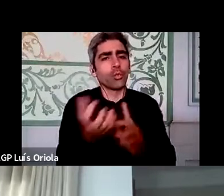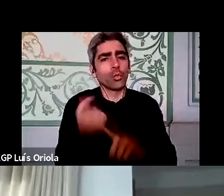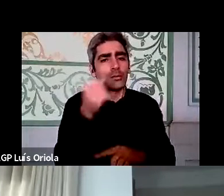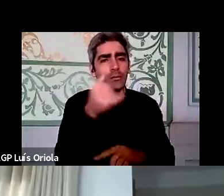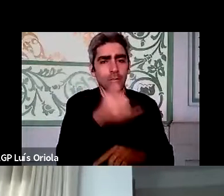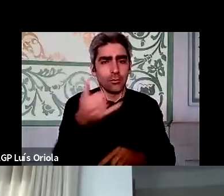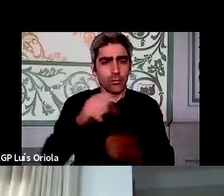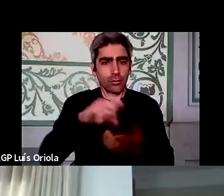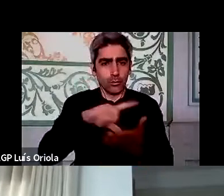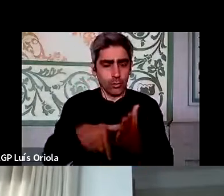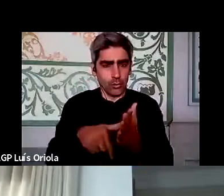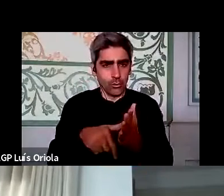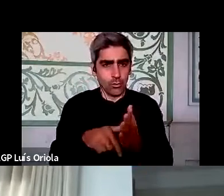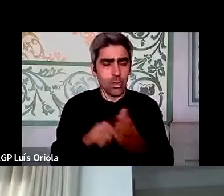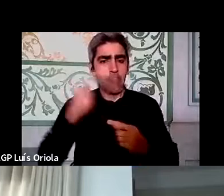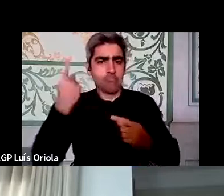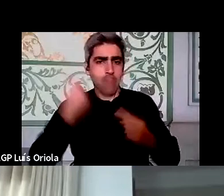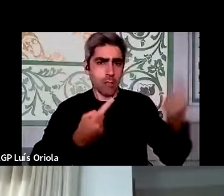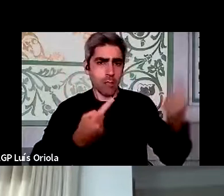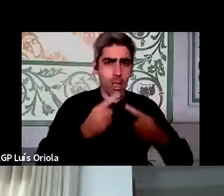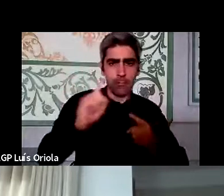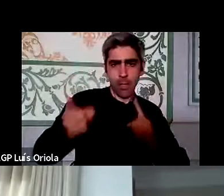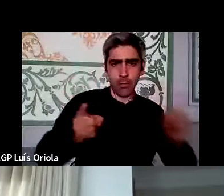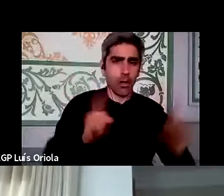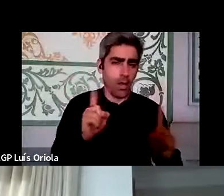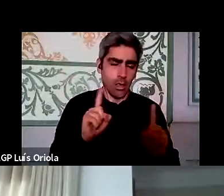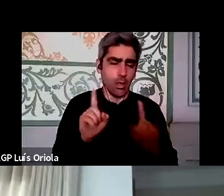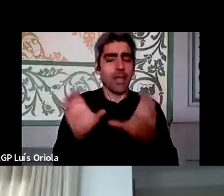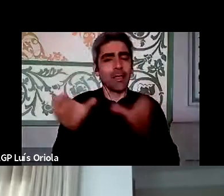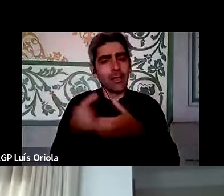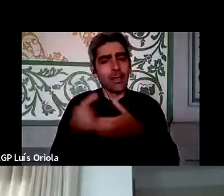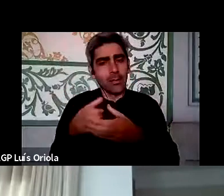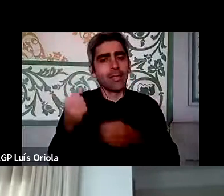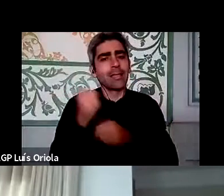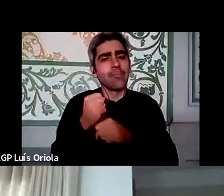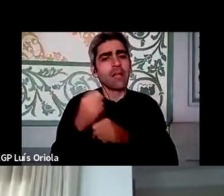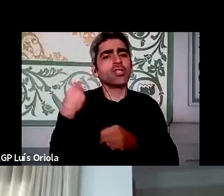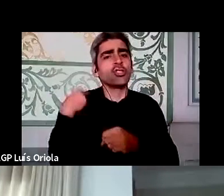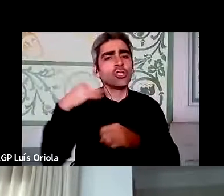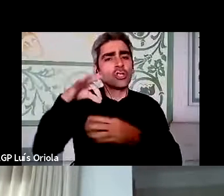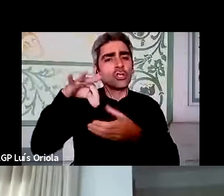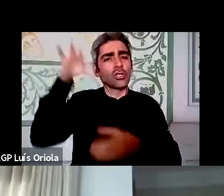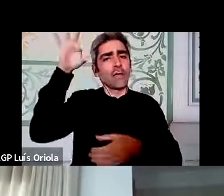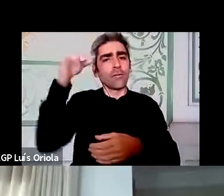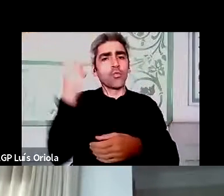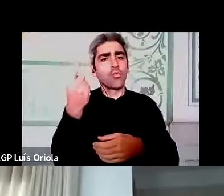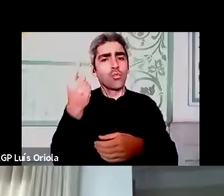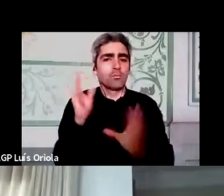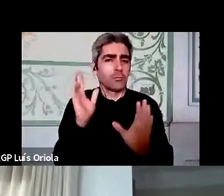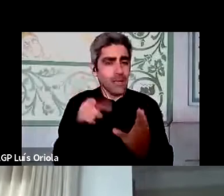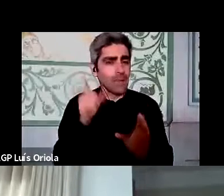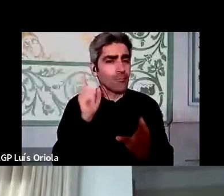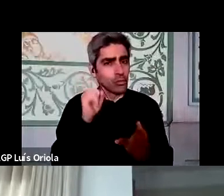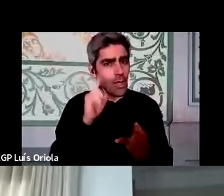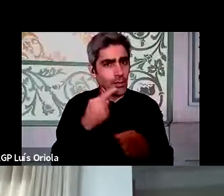ninguém a mandarem ninguém, sem essas equipas de trabalho a terem um chefe. Eu estou a sublinhar esses aspectos, porque esses aspectos são importantes de reter,